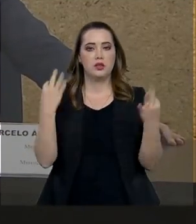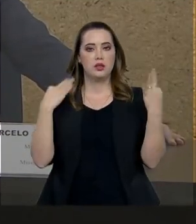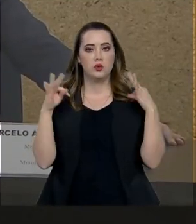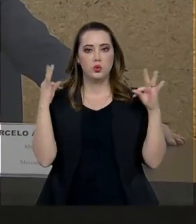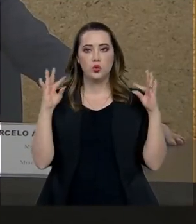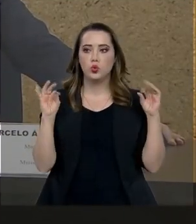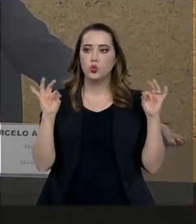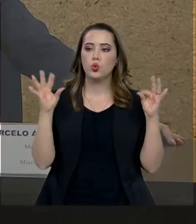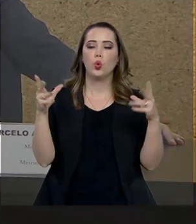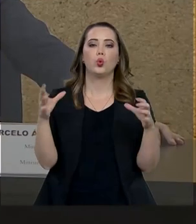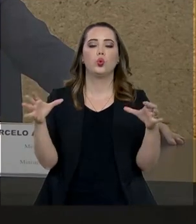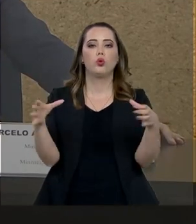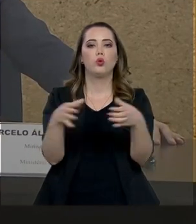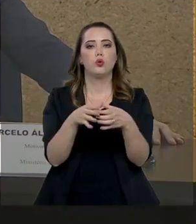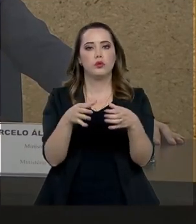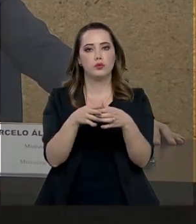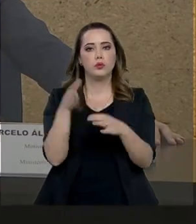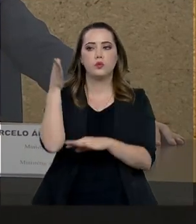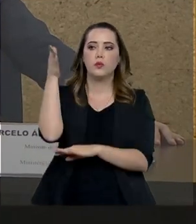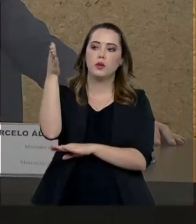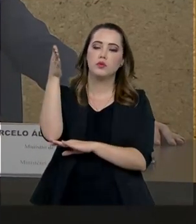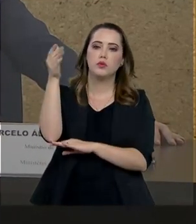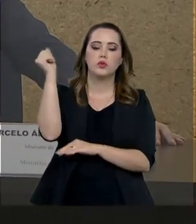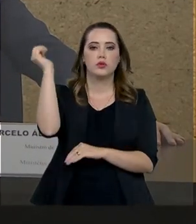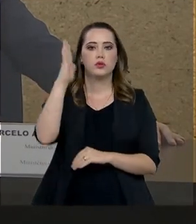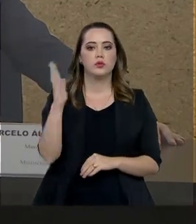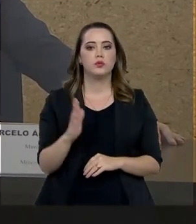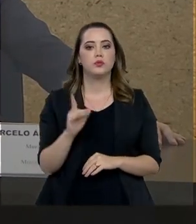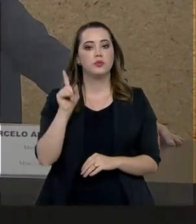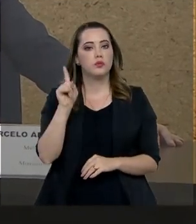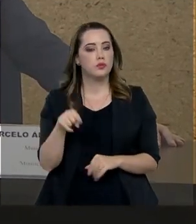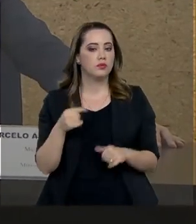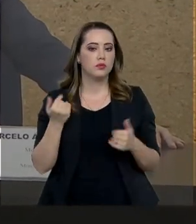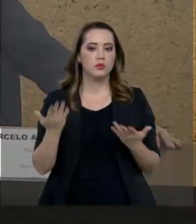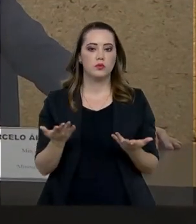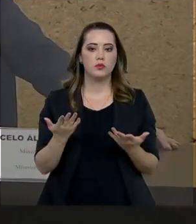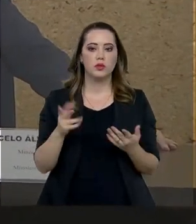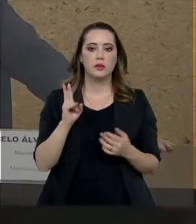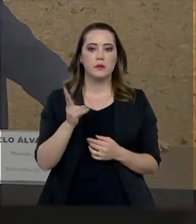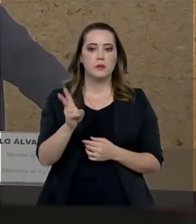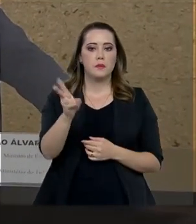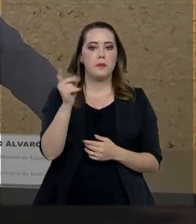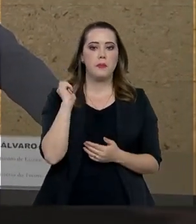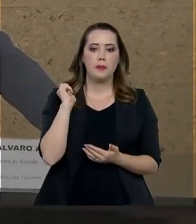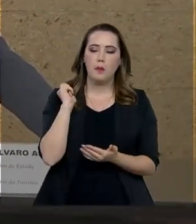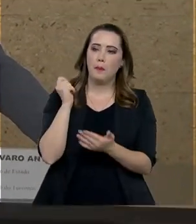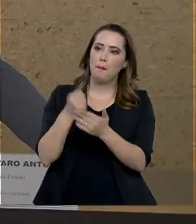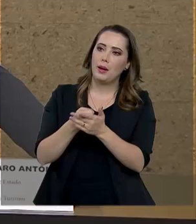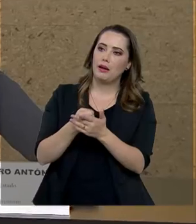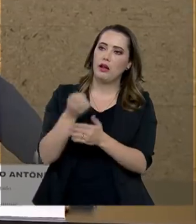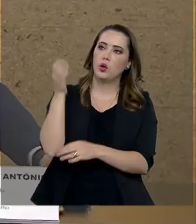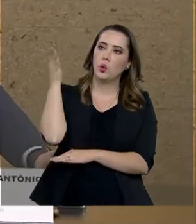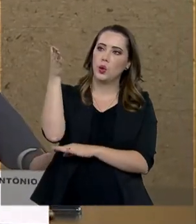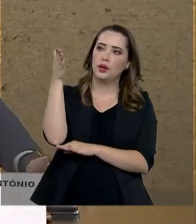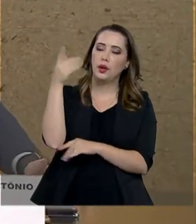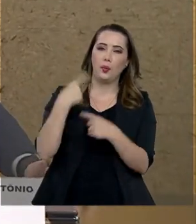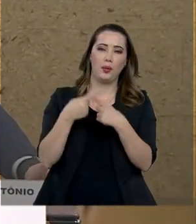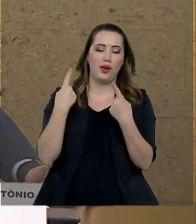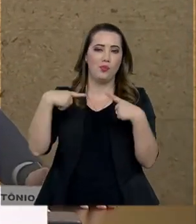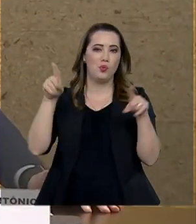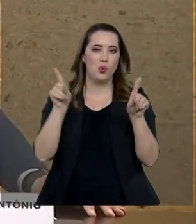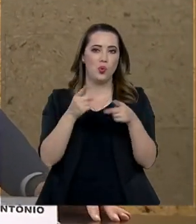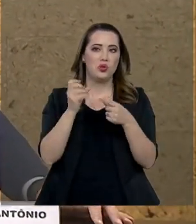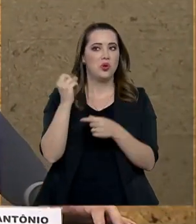de todo o trading da rede hoteleira do Brasil, é que essa incidência sobre os quartos de hotéis e também